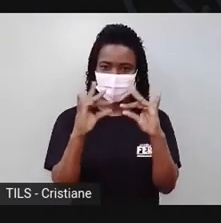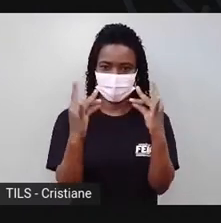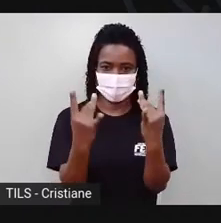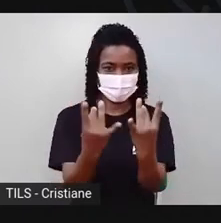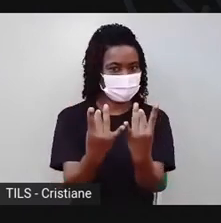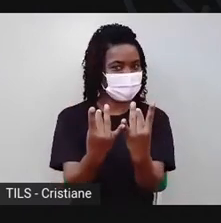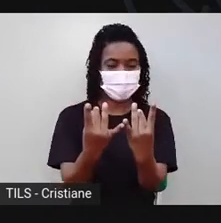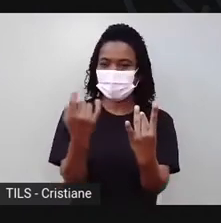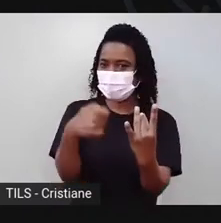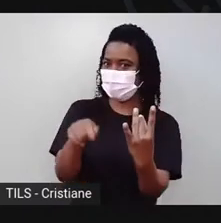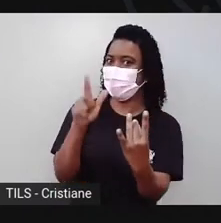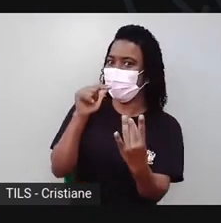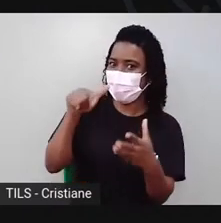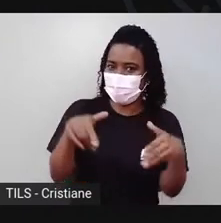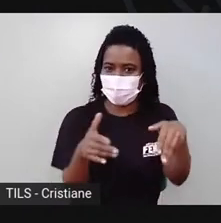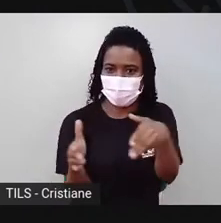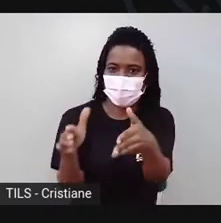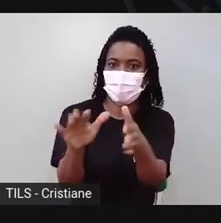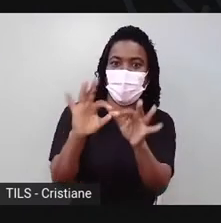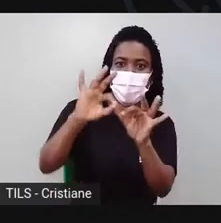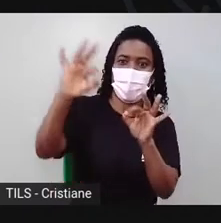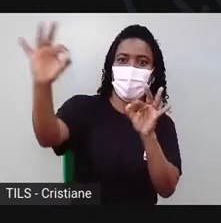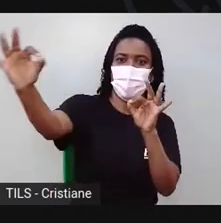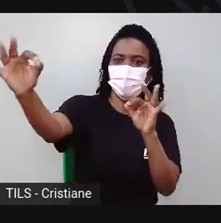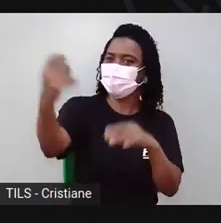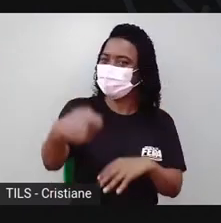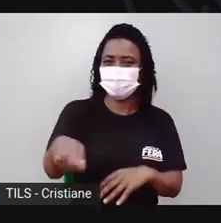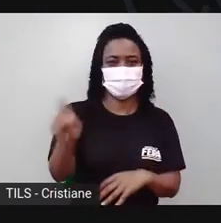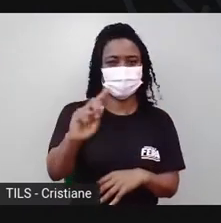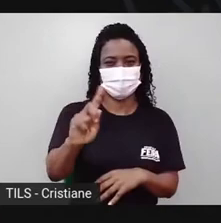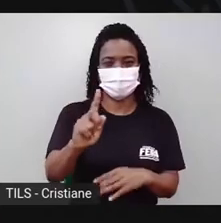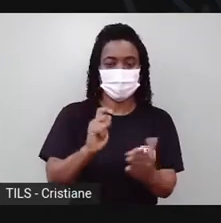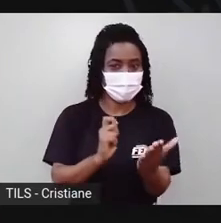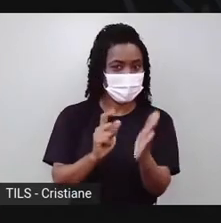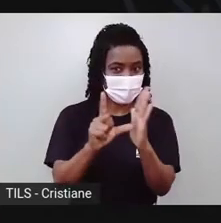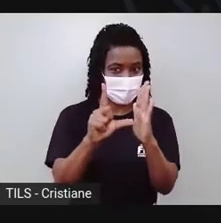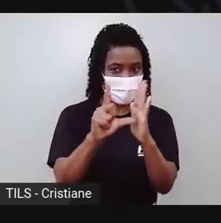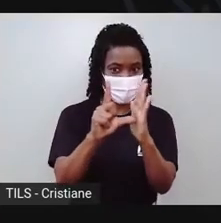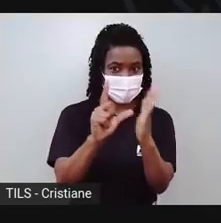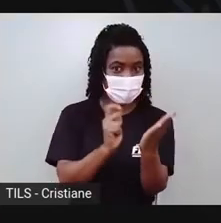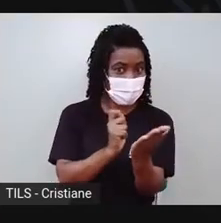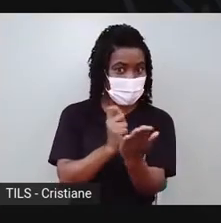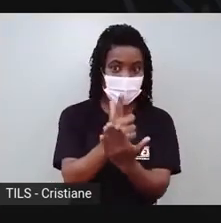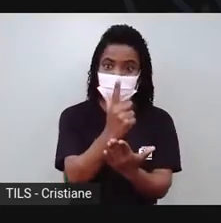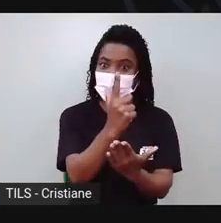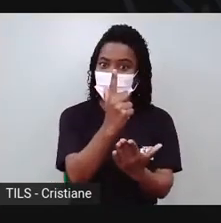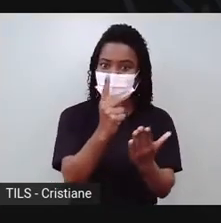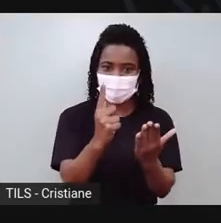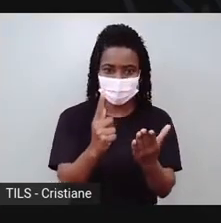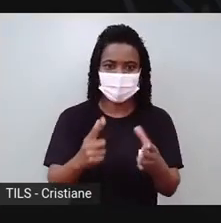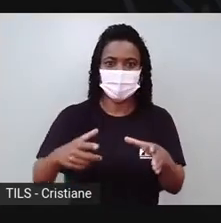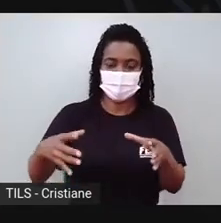rio buscar argila, né? A gente compra na loja agora. Ela vem assim, nesse pacotinho,